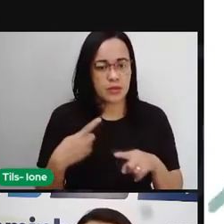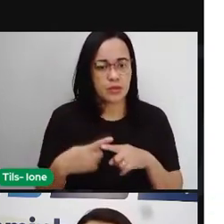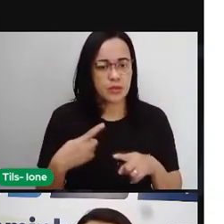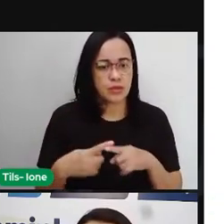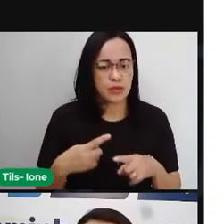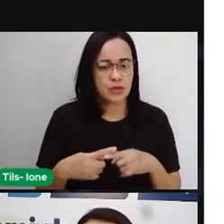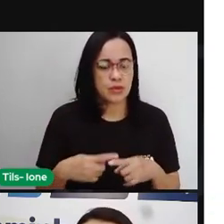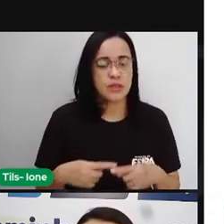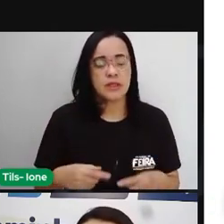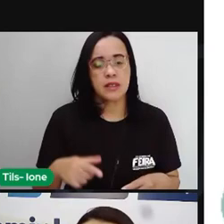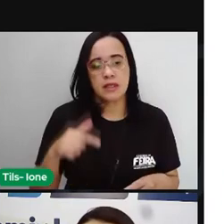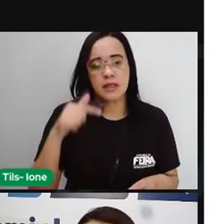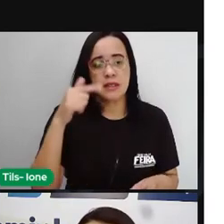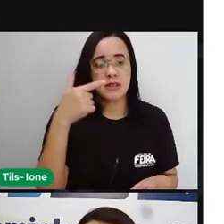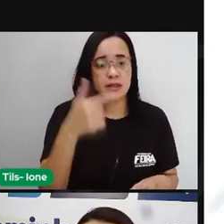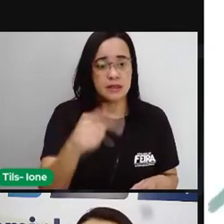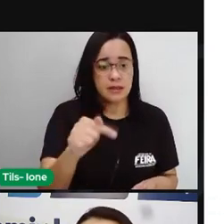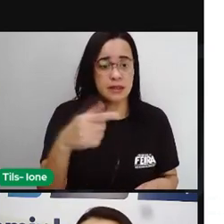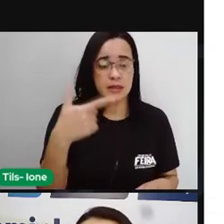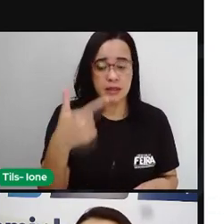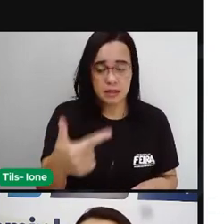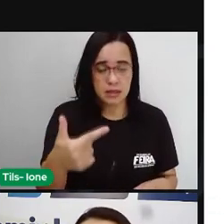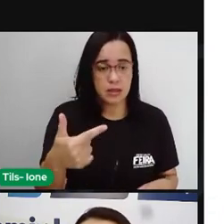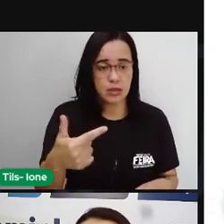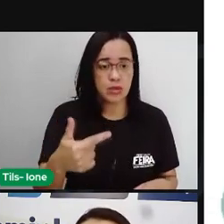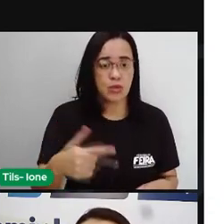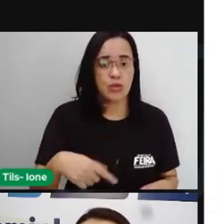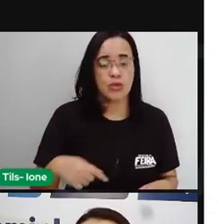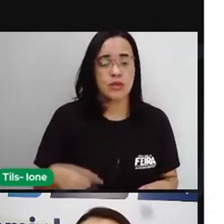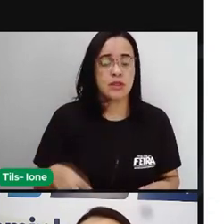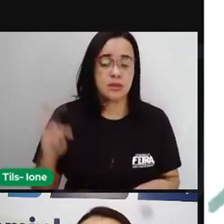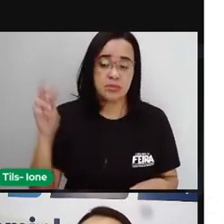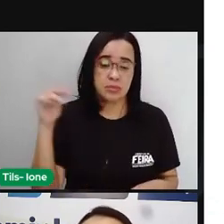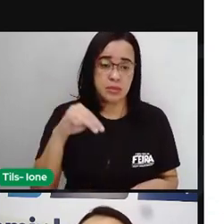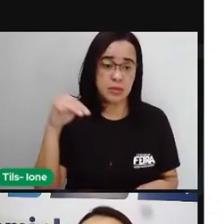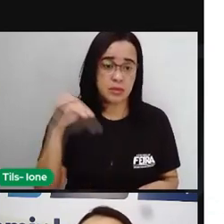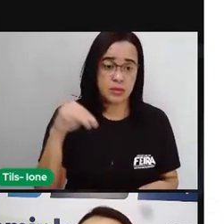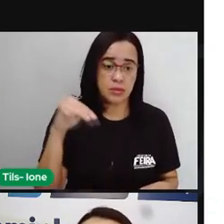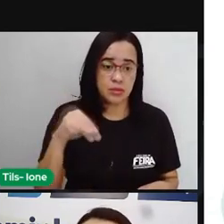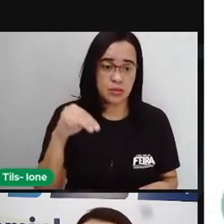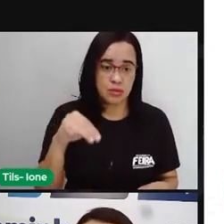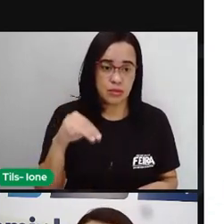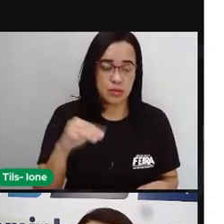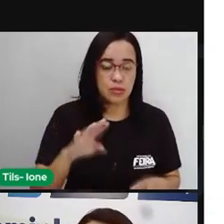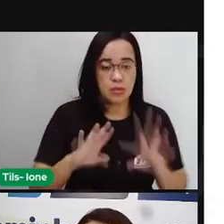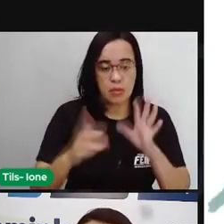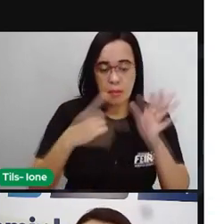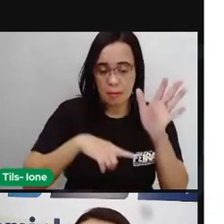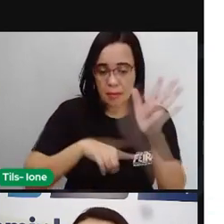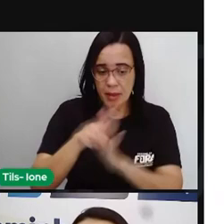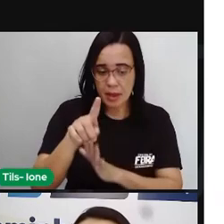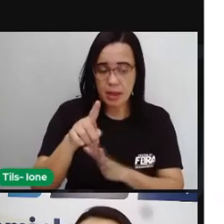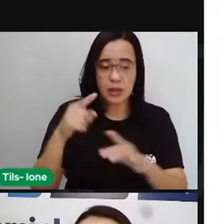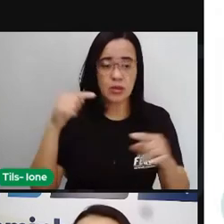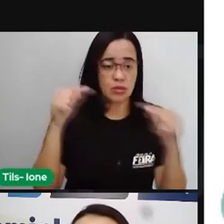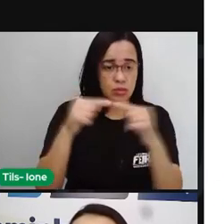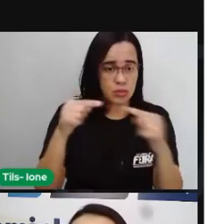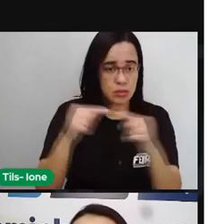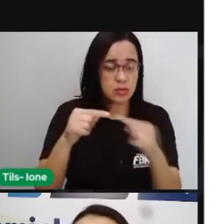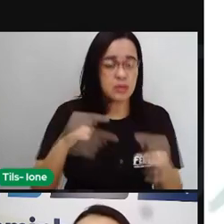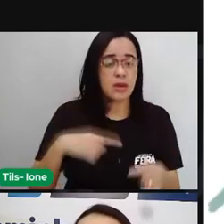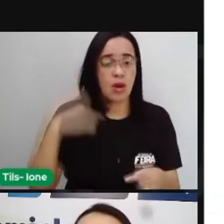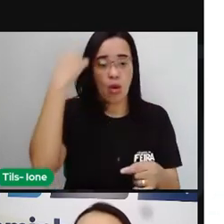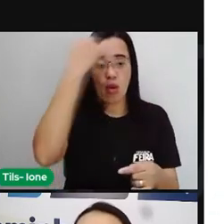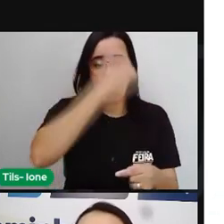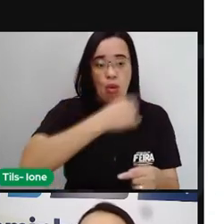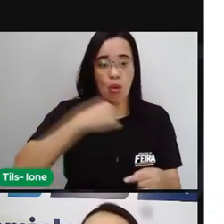são batimentos por minuto. Mas a pergunta tá falando em horas. Então, a gente precisa pensar aí